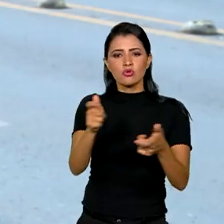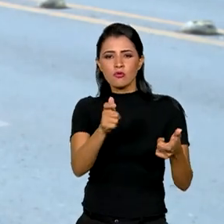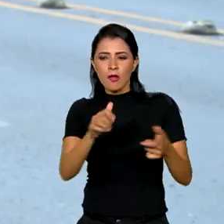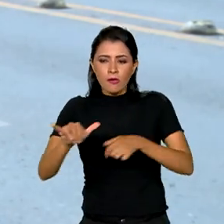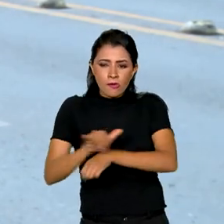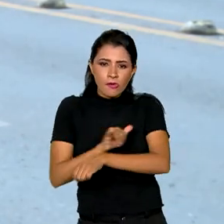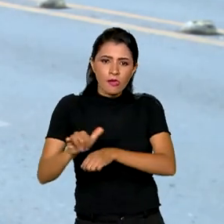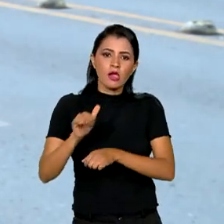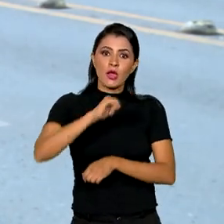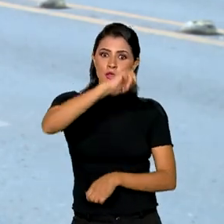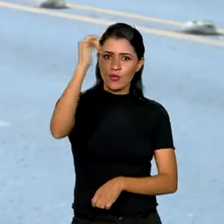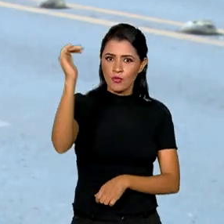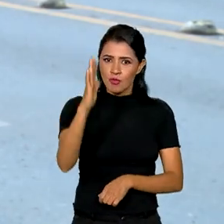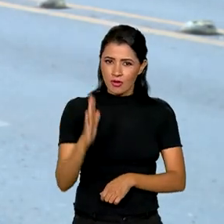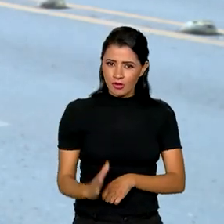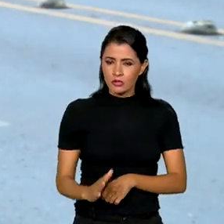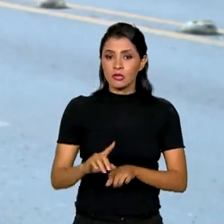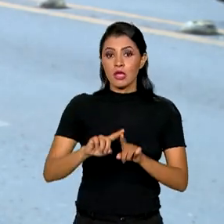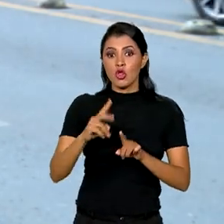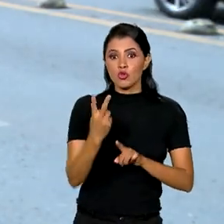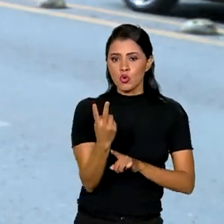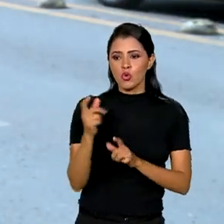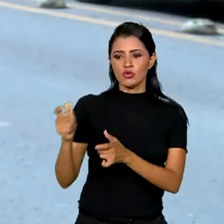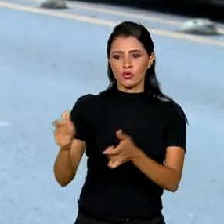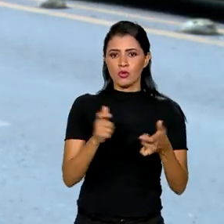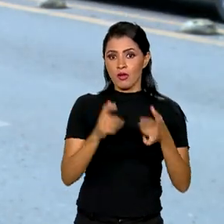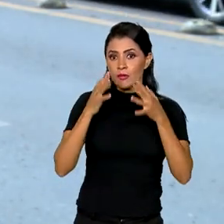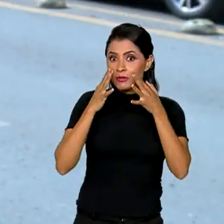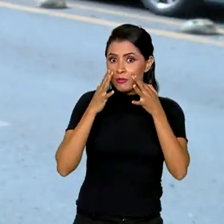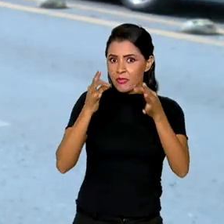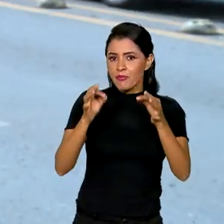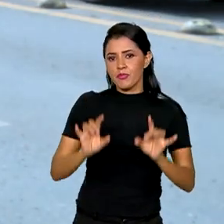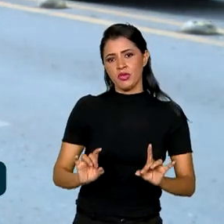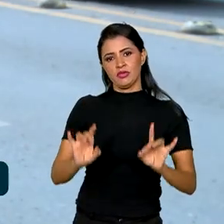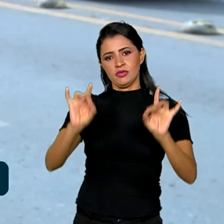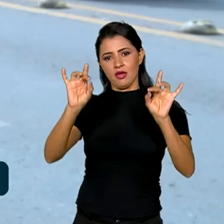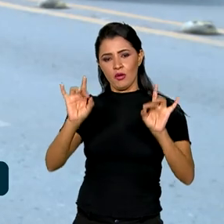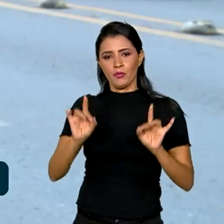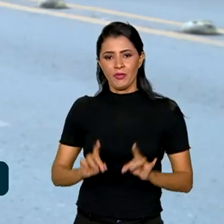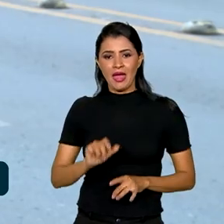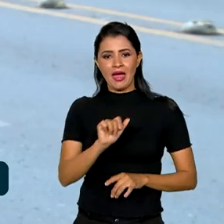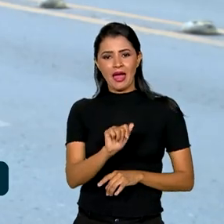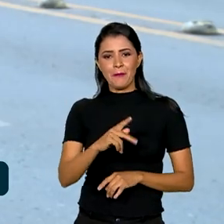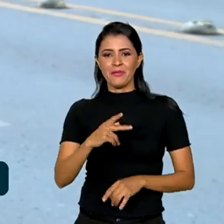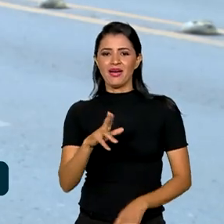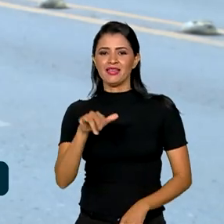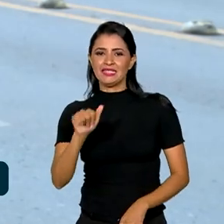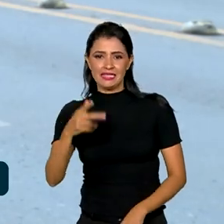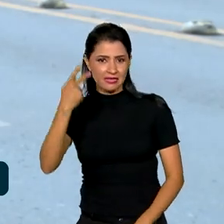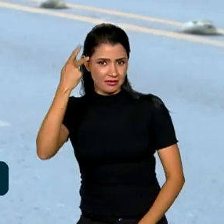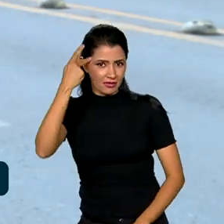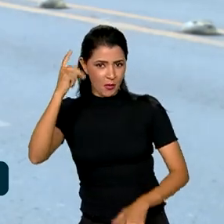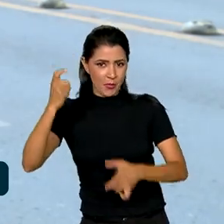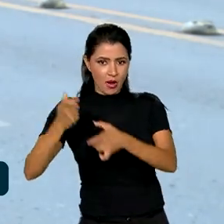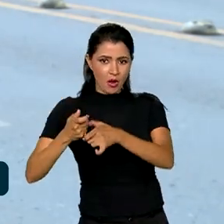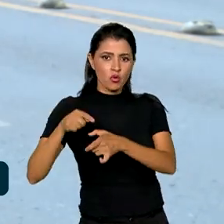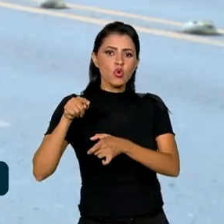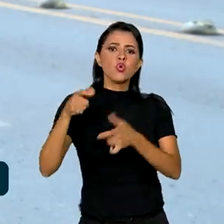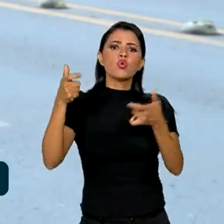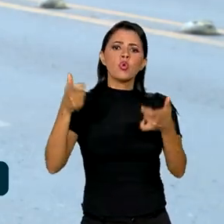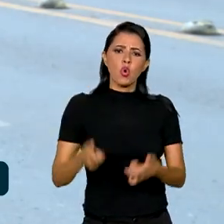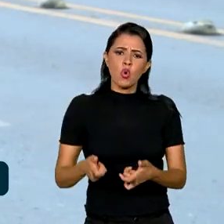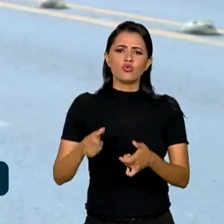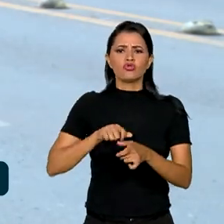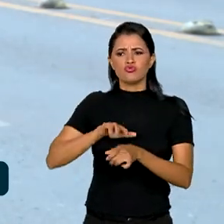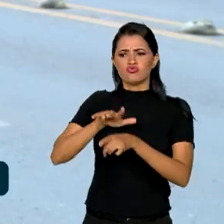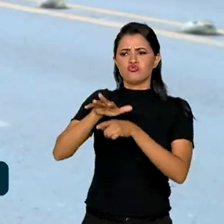em todo o país, mas dois locais terão atenção especial. Aparecida no interior de São Paulo, para onde costumam ir